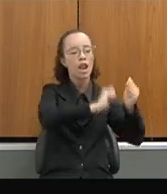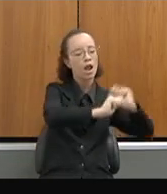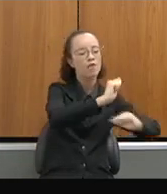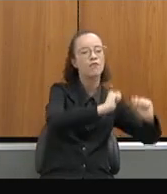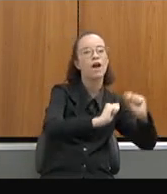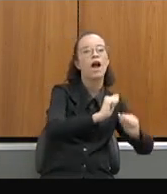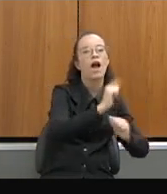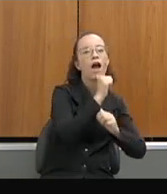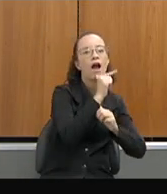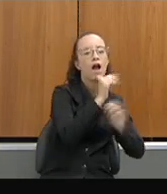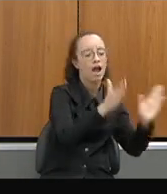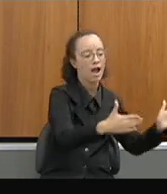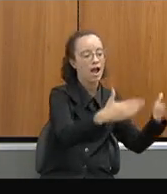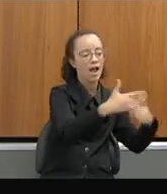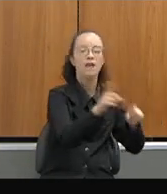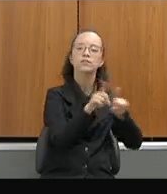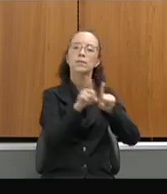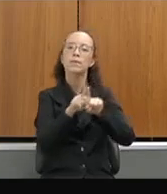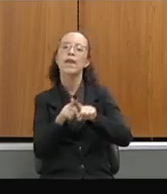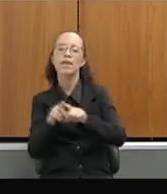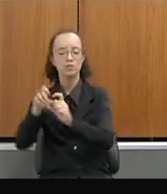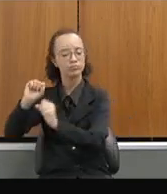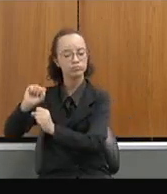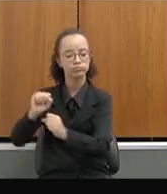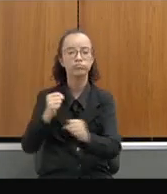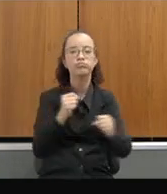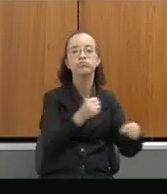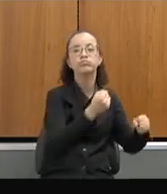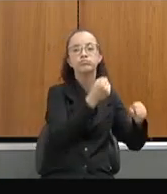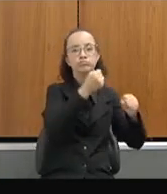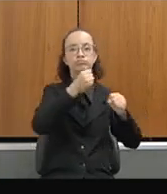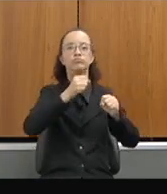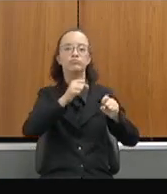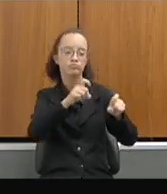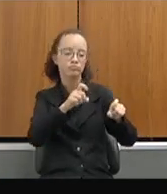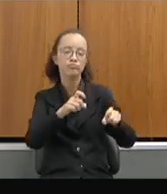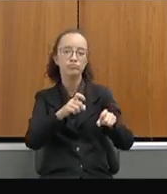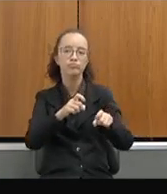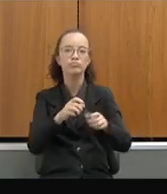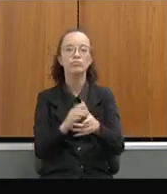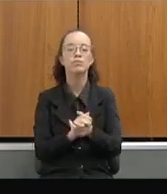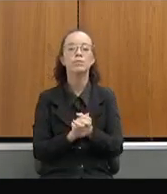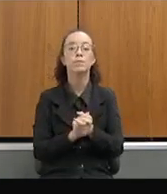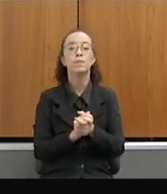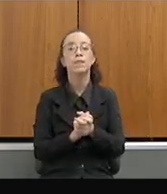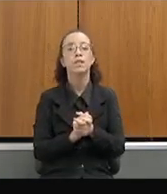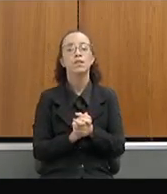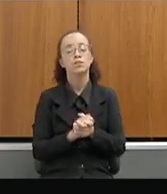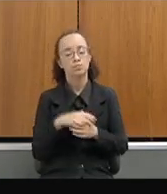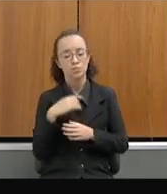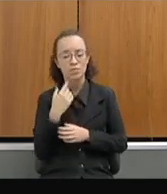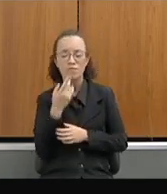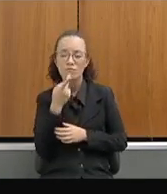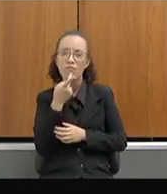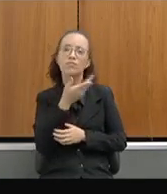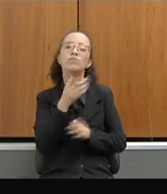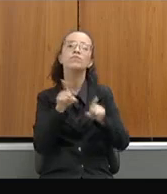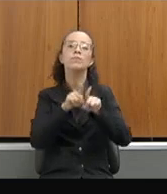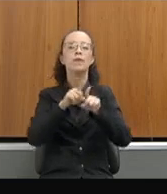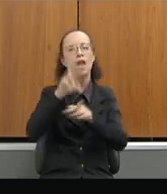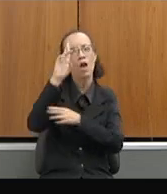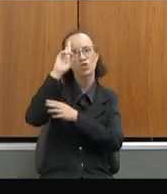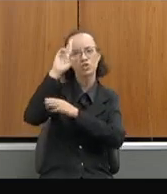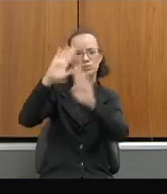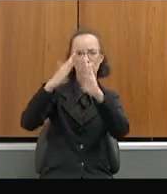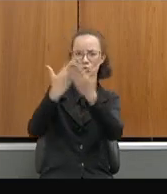é o fazer capina. Essas verbas têm que caminhar separadas. E vale destacar que nós retomamos e demos aos diretores